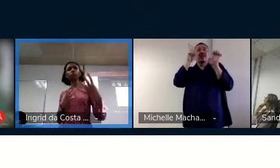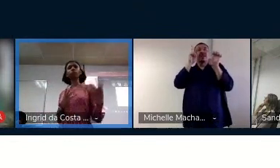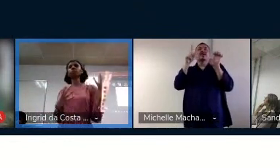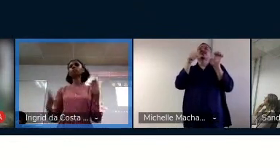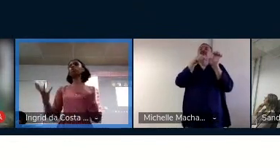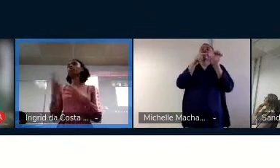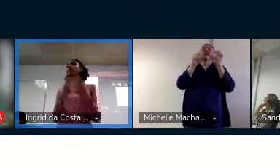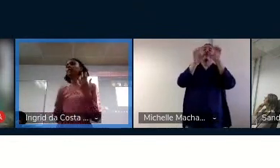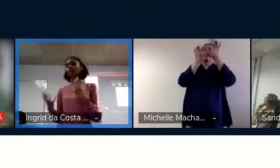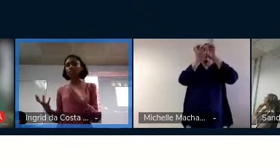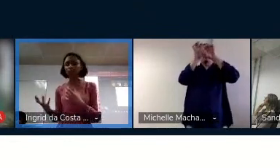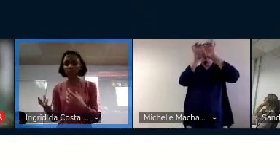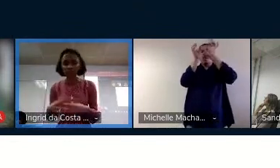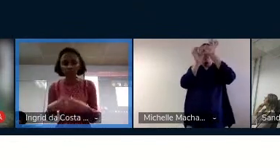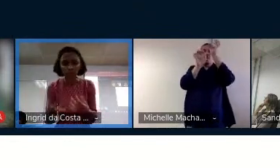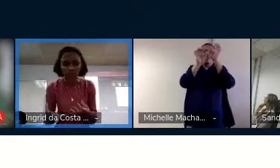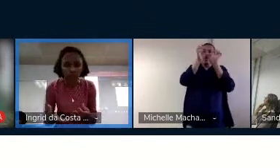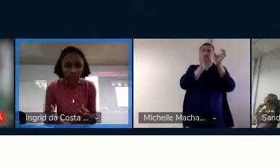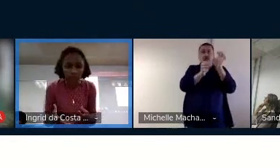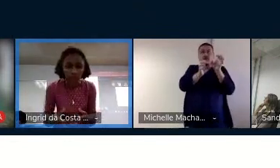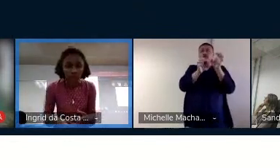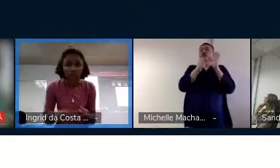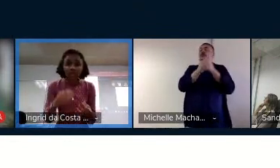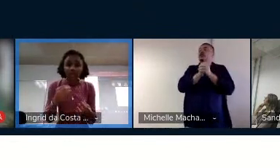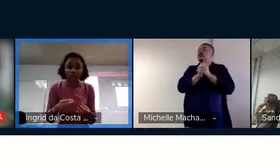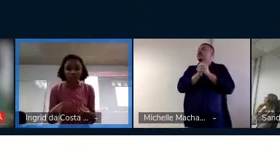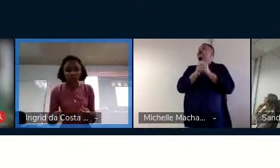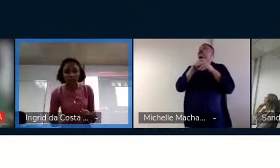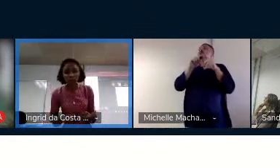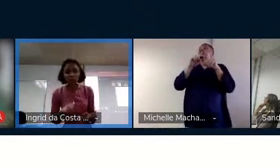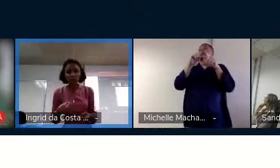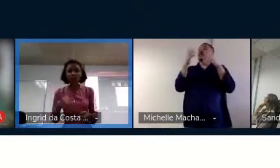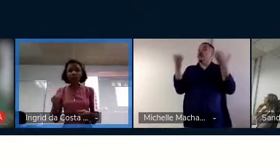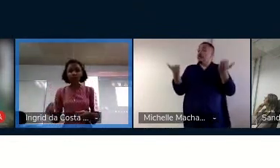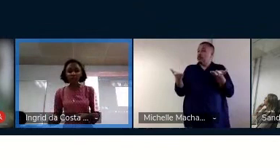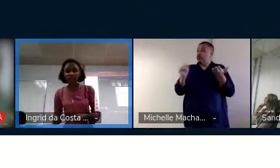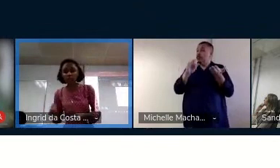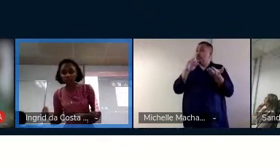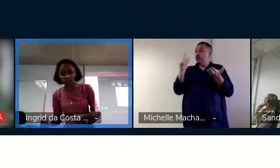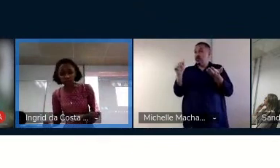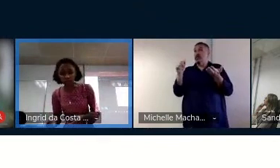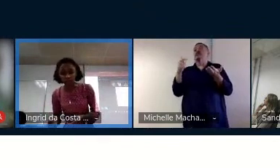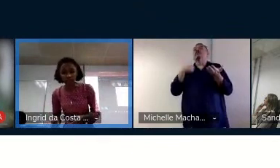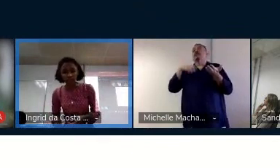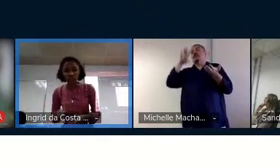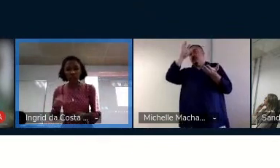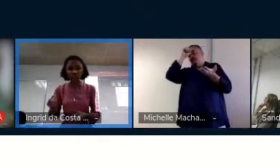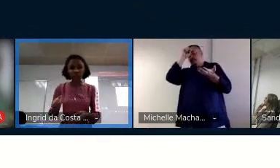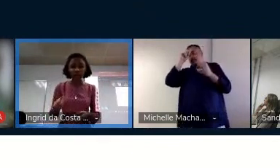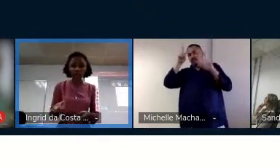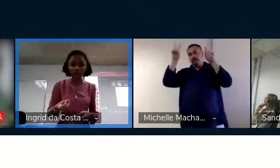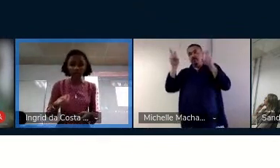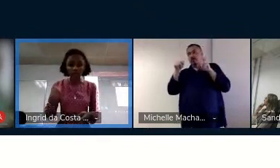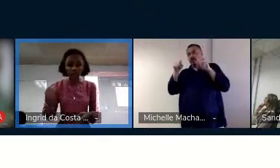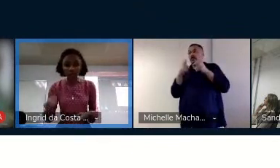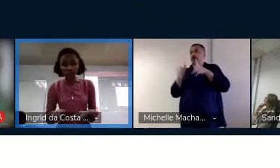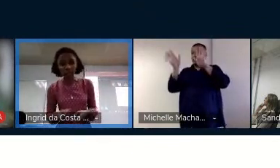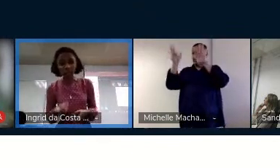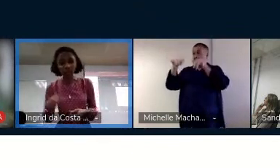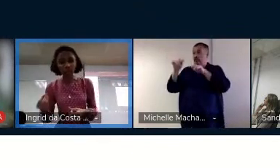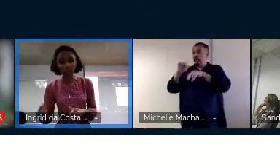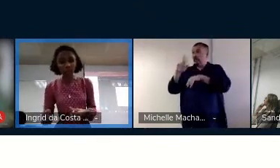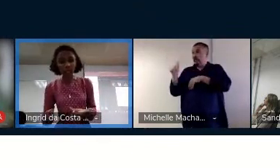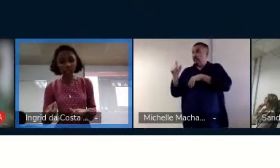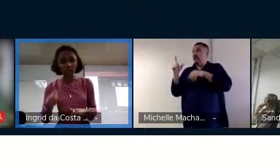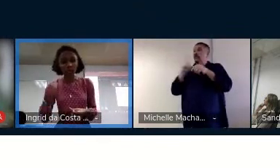ele começa só com uma interação. E depois, na aula de hoje, nós vamos aprender sobre isso. No fim da aula, nós